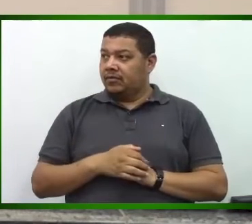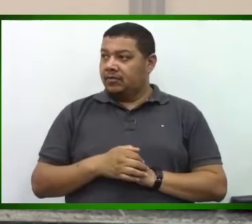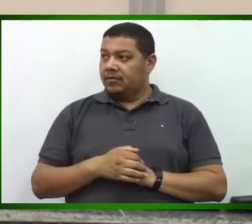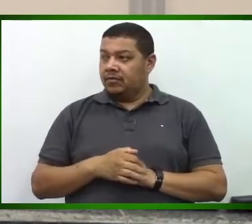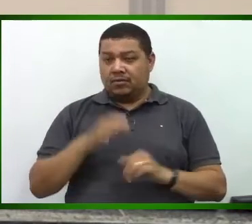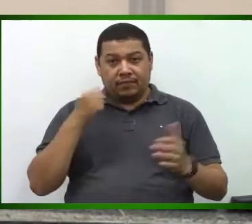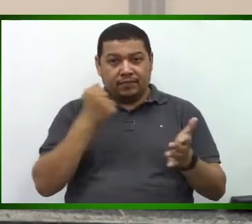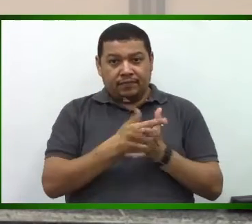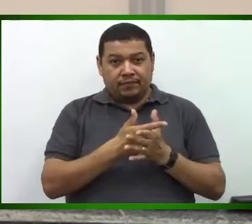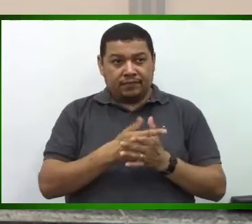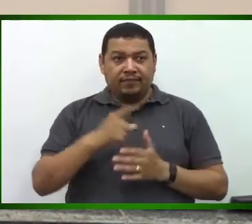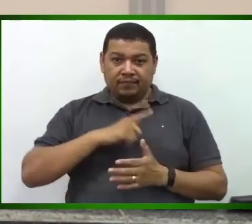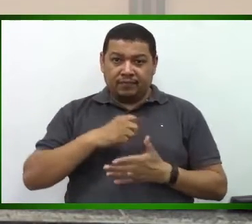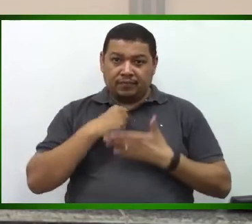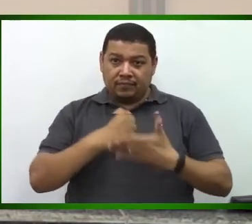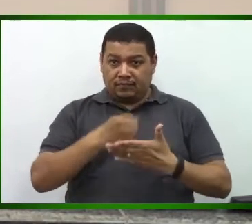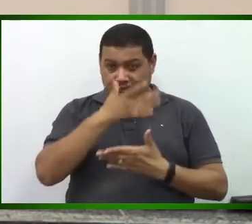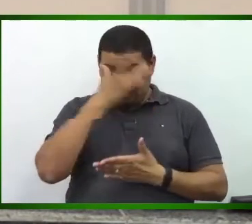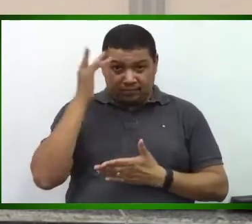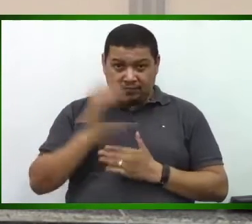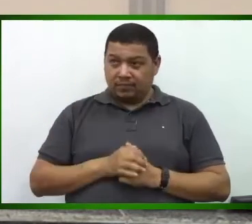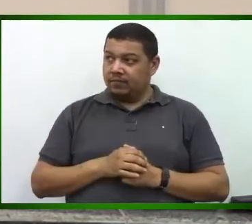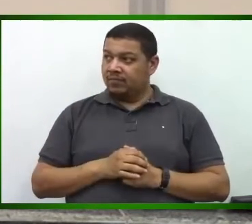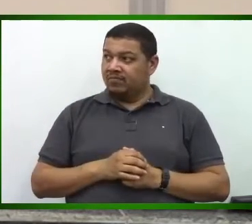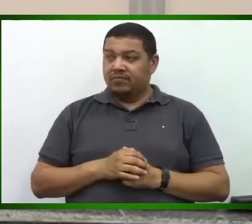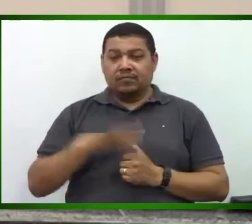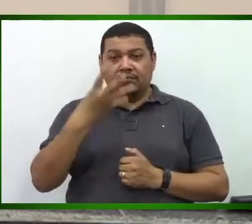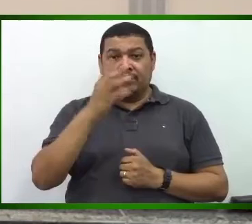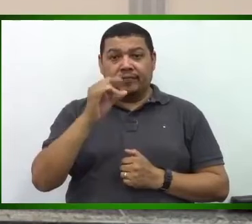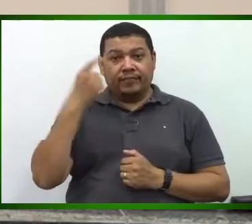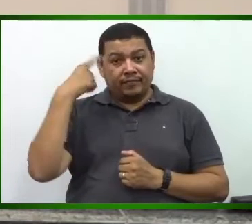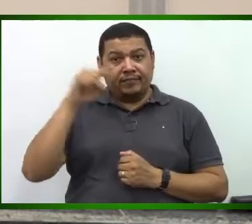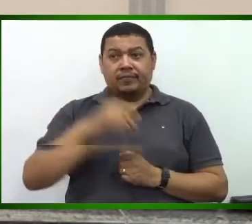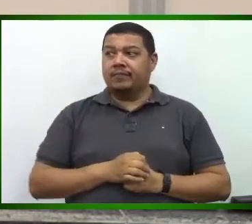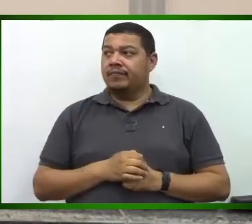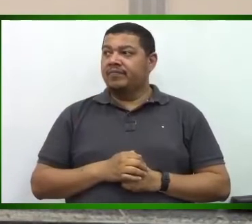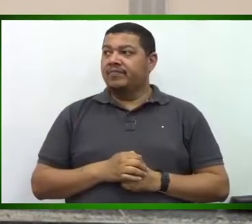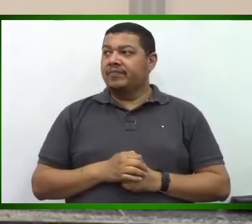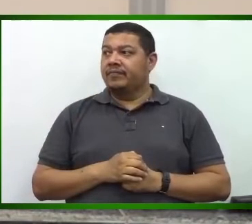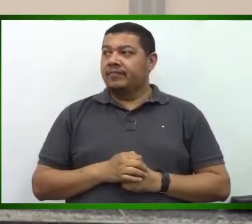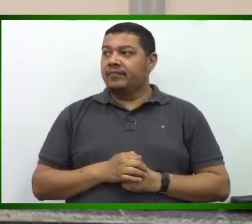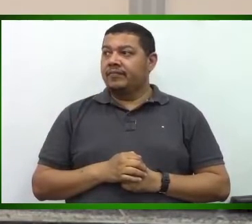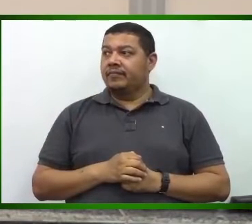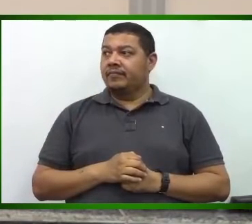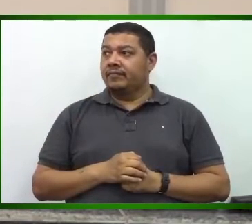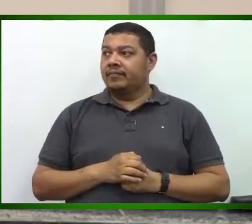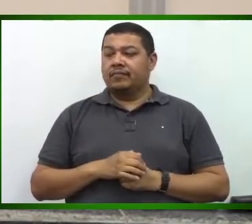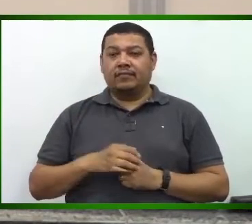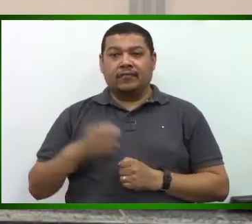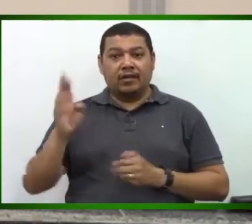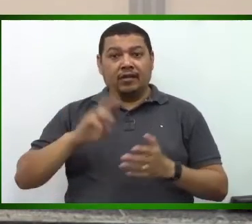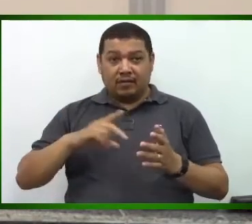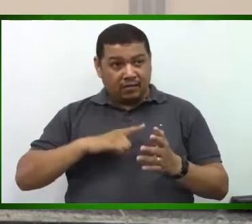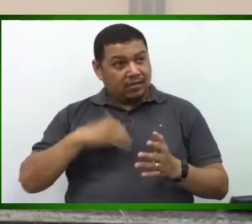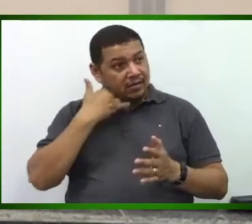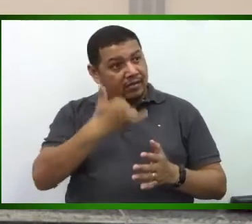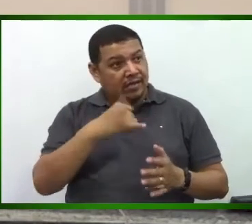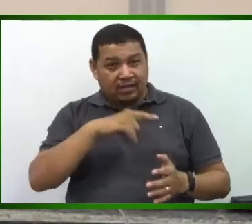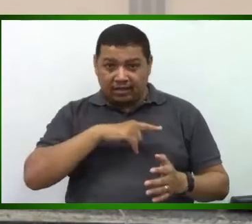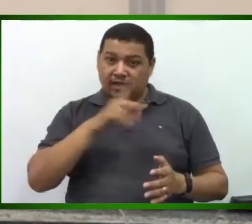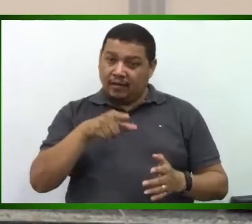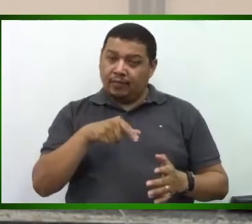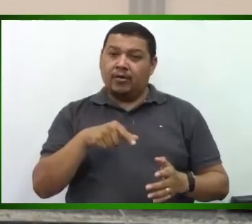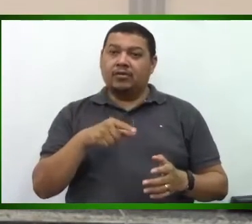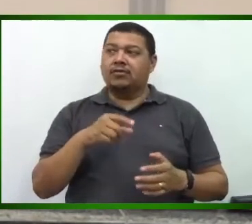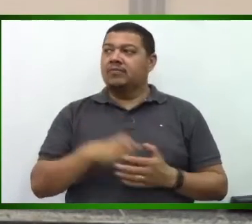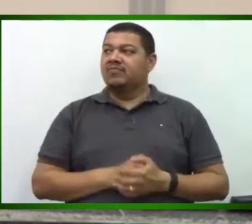particular, com a ajuda de pessoas. Amigo, depois de 40 dias que a regulação do Estado foi ligar para ele, que tinha saído a vaga para